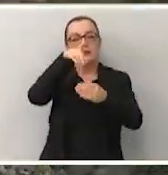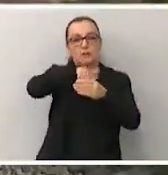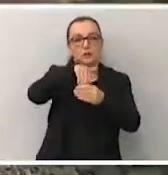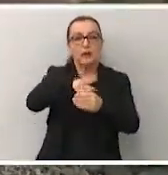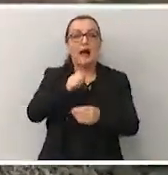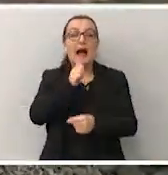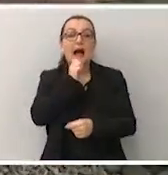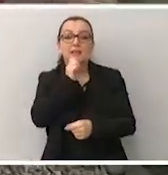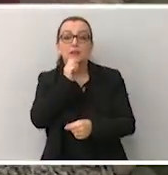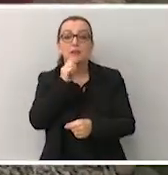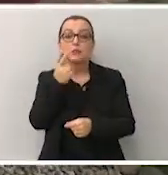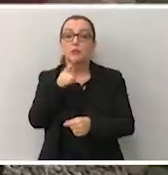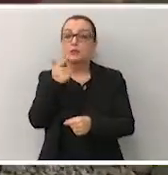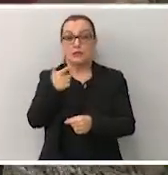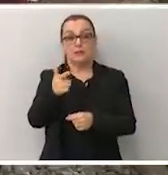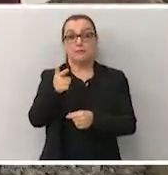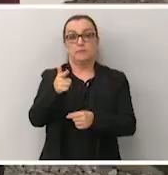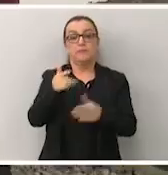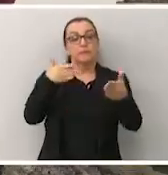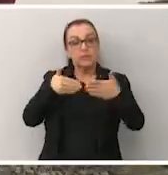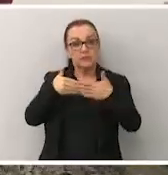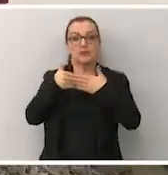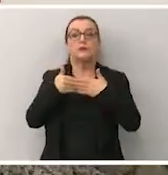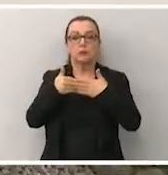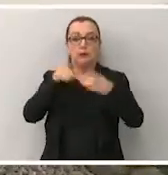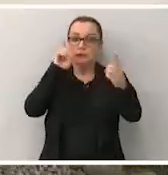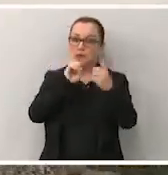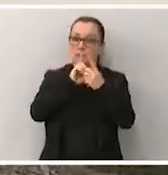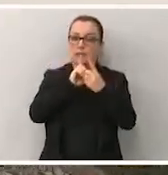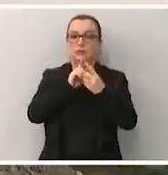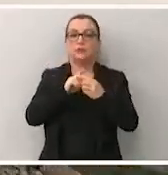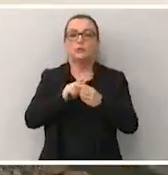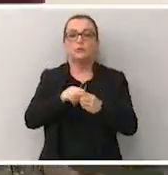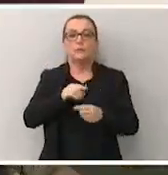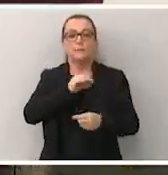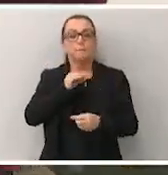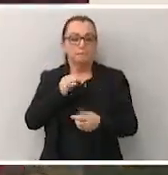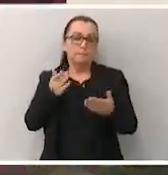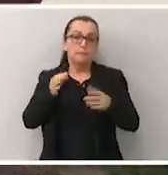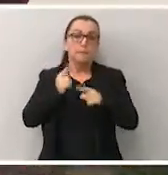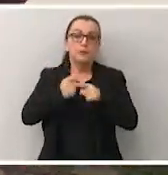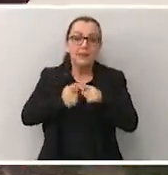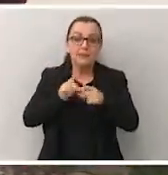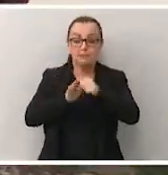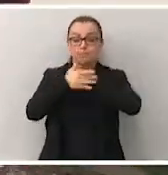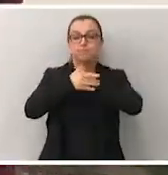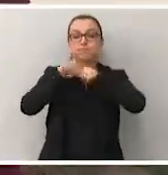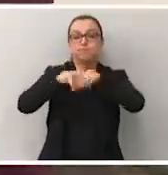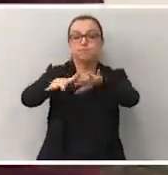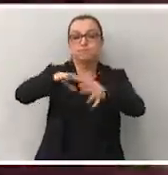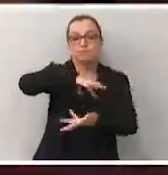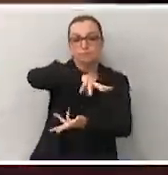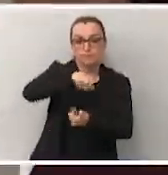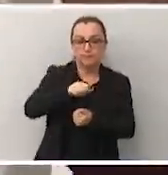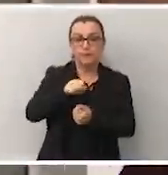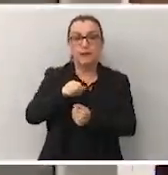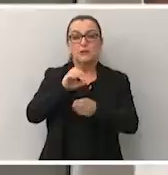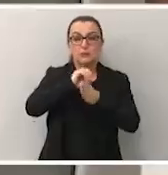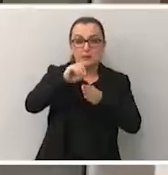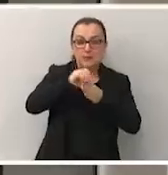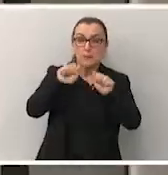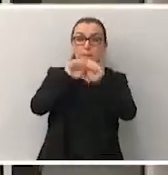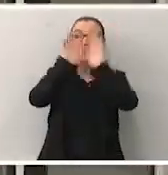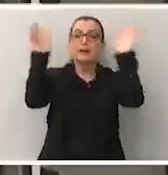não está funcionando, o atendimento não está acontecendo aqui no prédio presencial justamente por conta da pandemia. As orientações estão bem